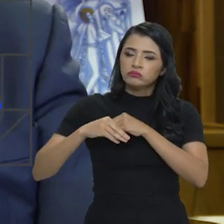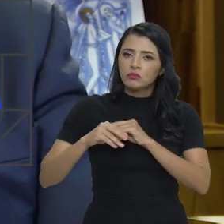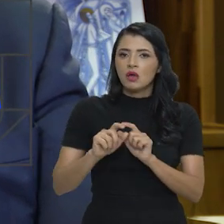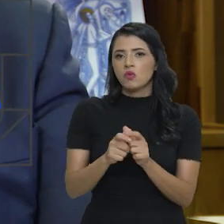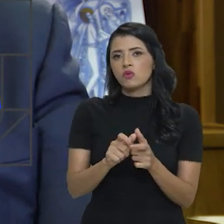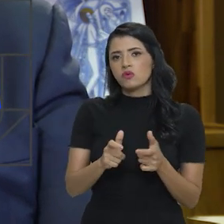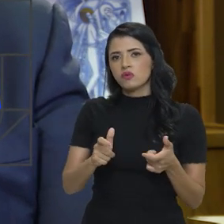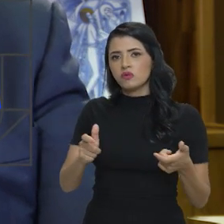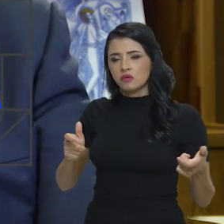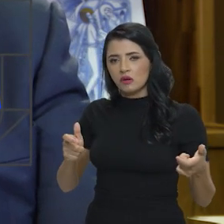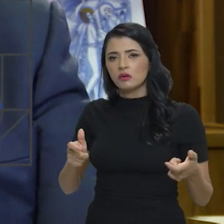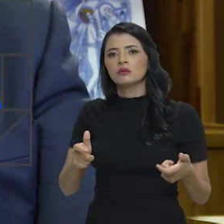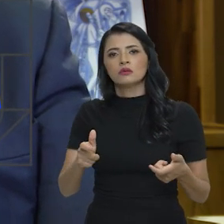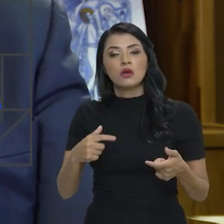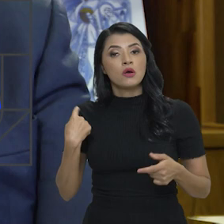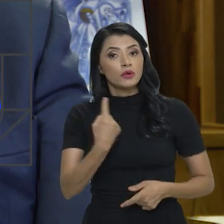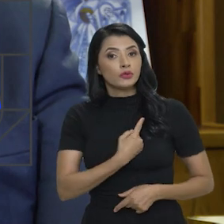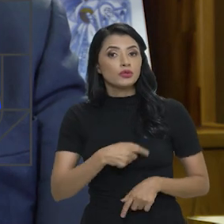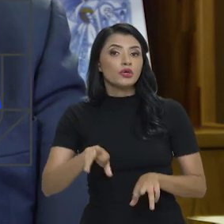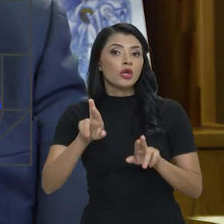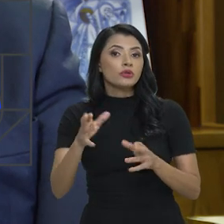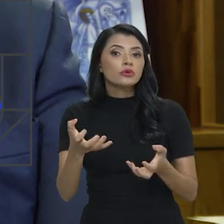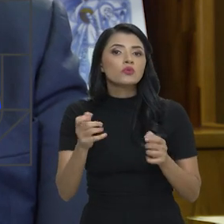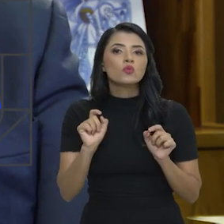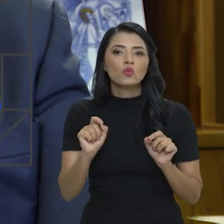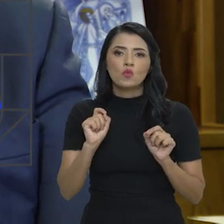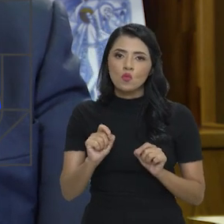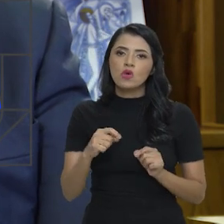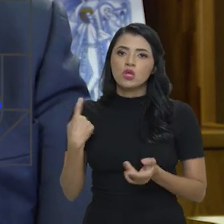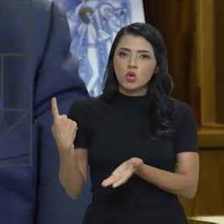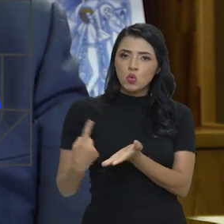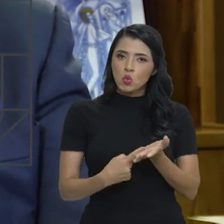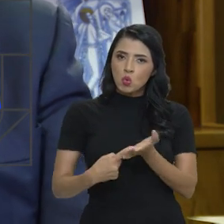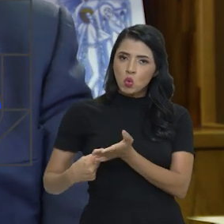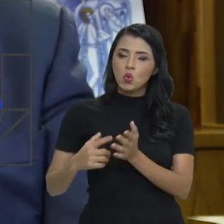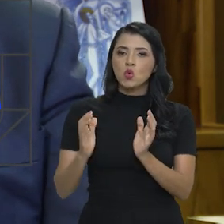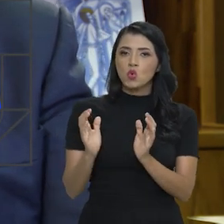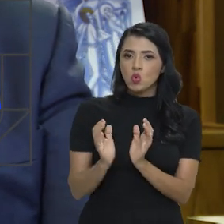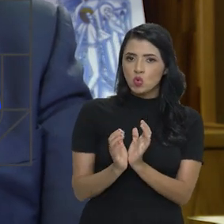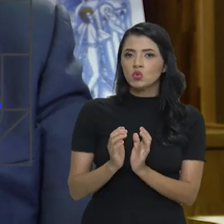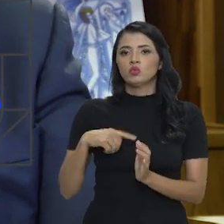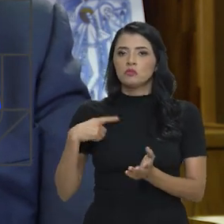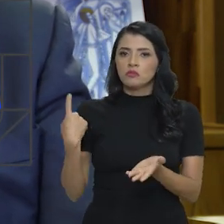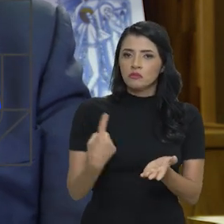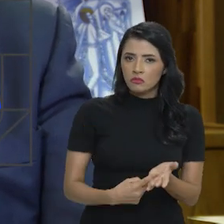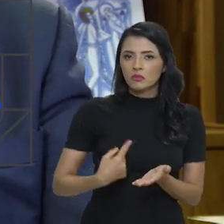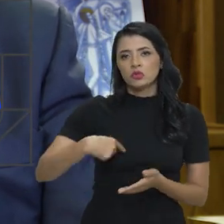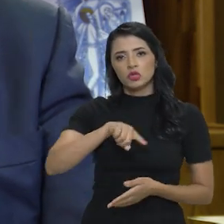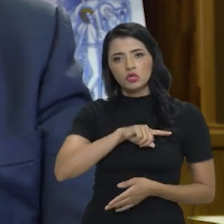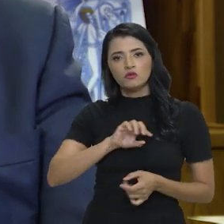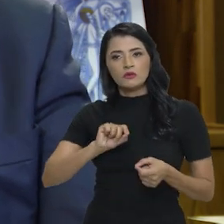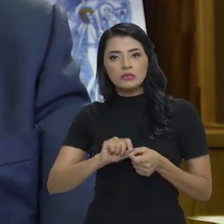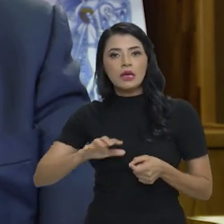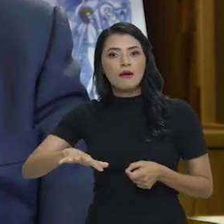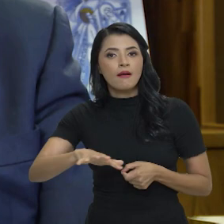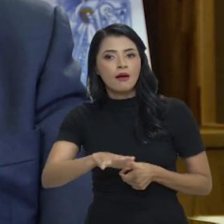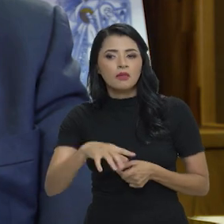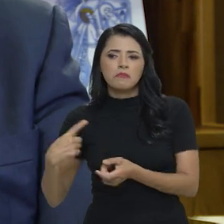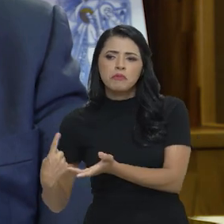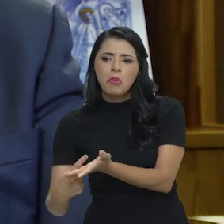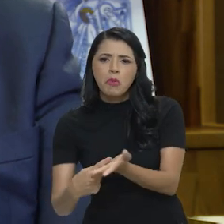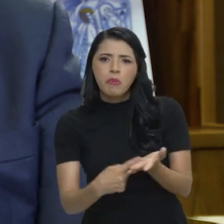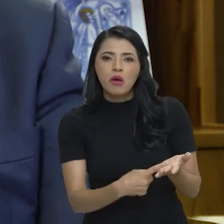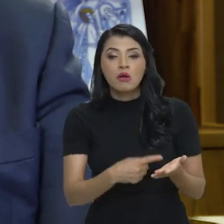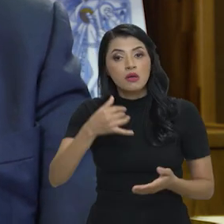incrementar e aumentar. O que nós desejamos, os acordos coletivos, os pactos que devemos fazer com cada